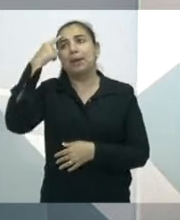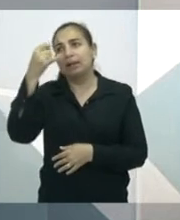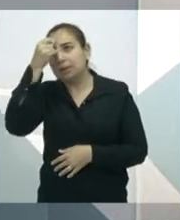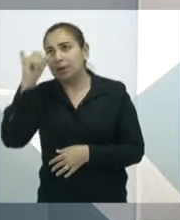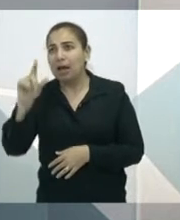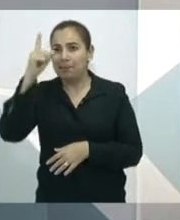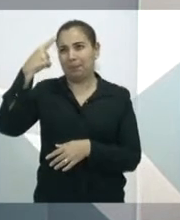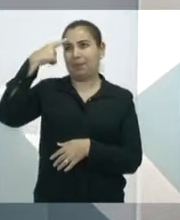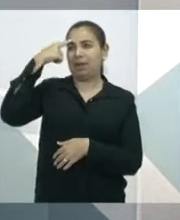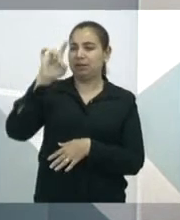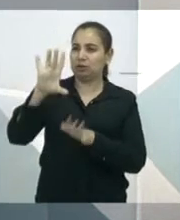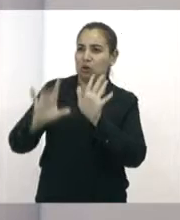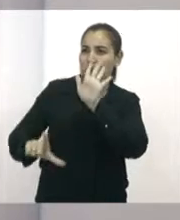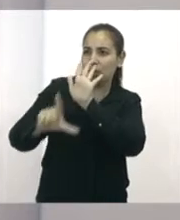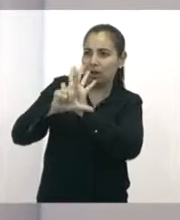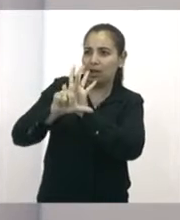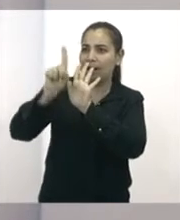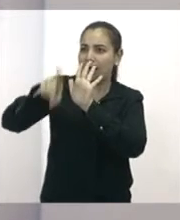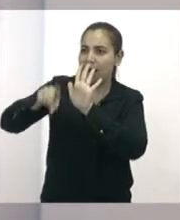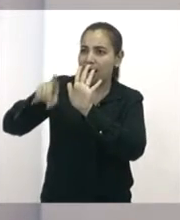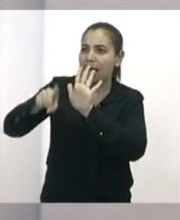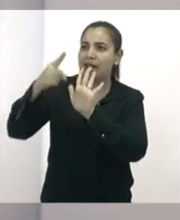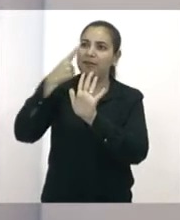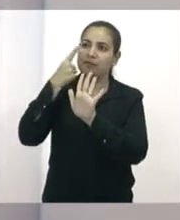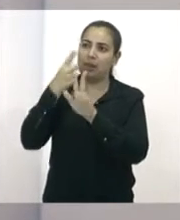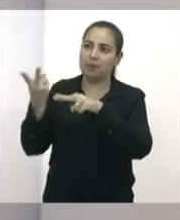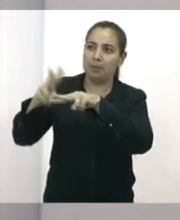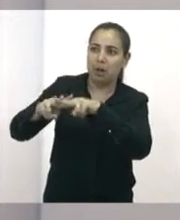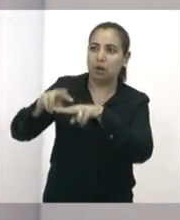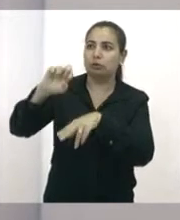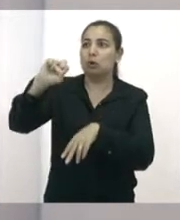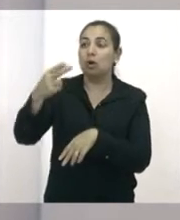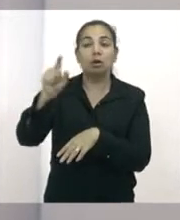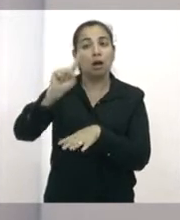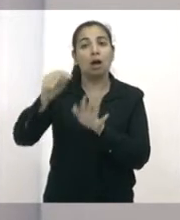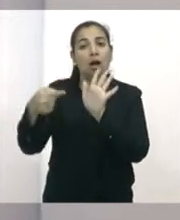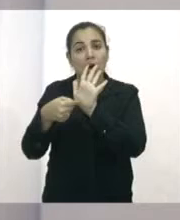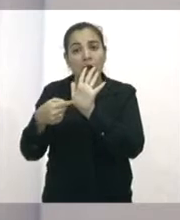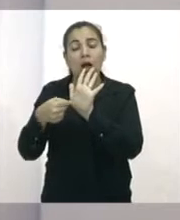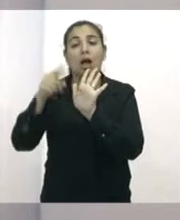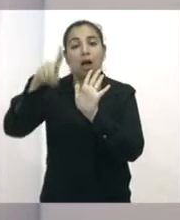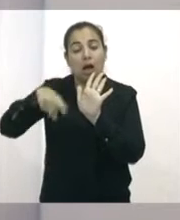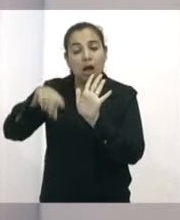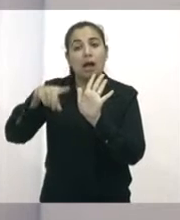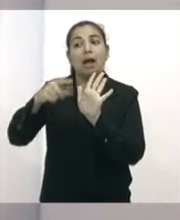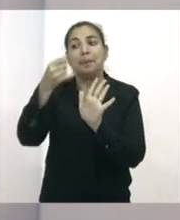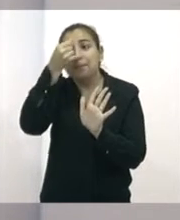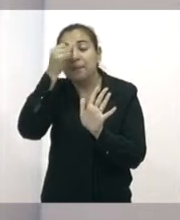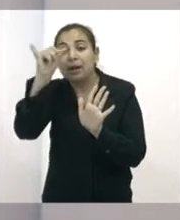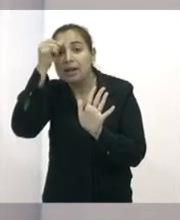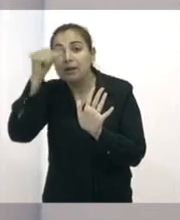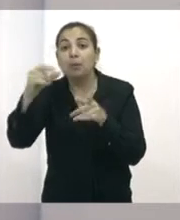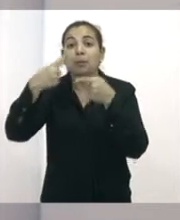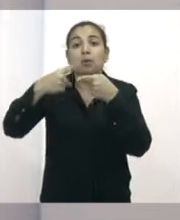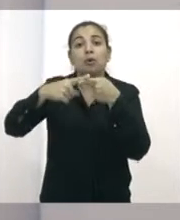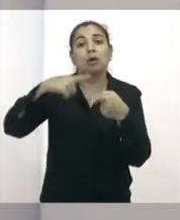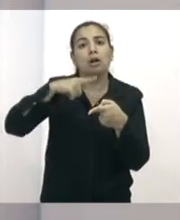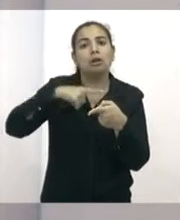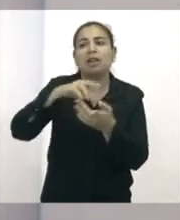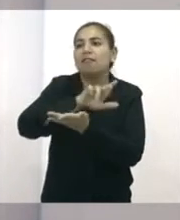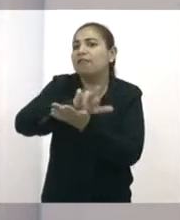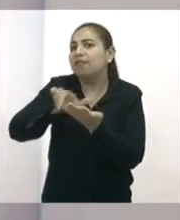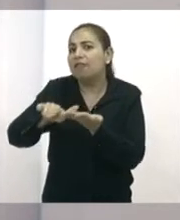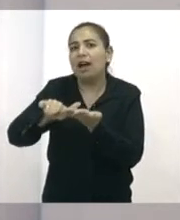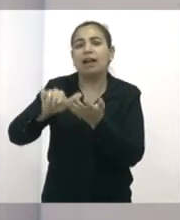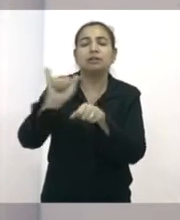lei é só um instrumento repressivo, quando, na verdade, ela é um instrumento principalmente preventivo, porque traz uma série de iniciativas que